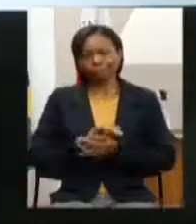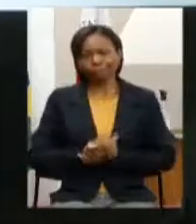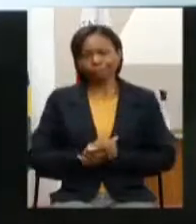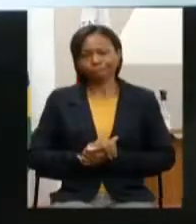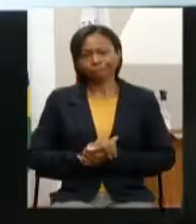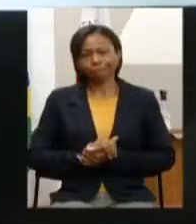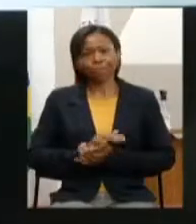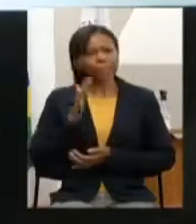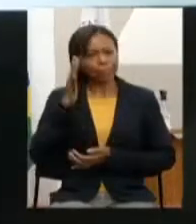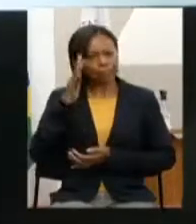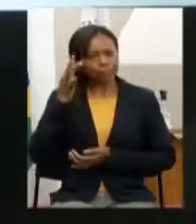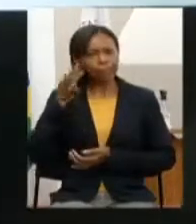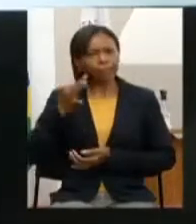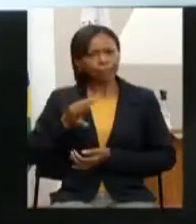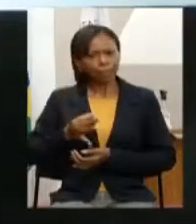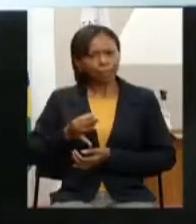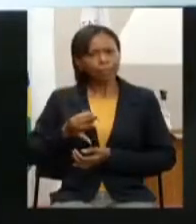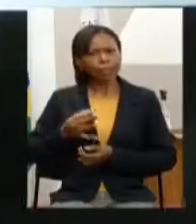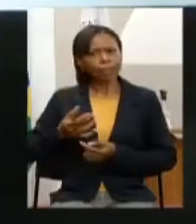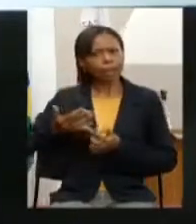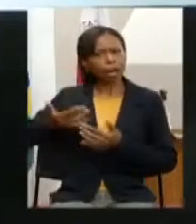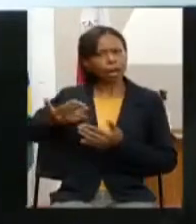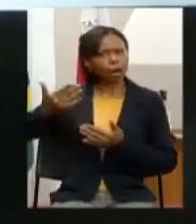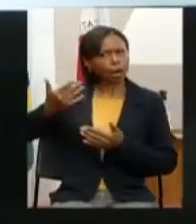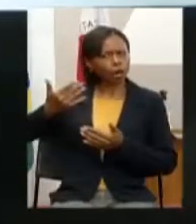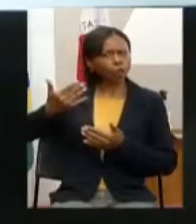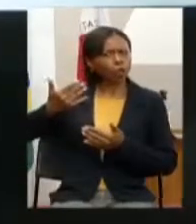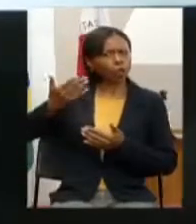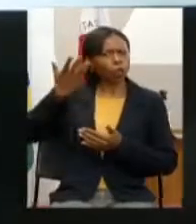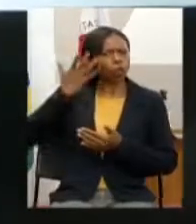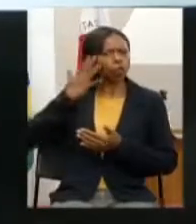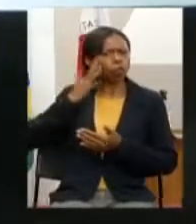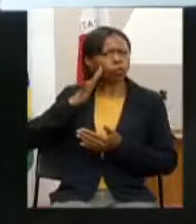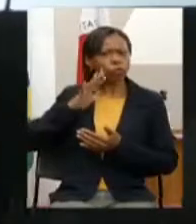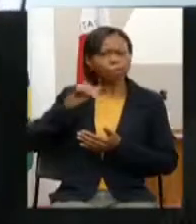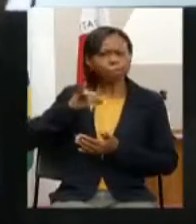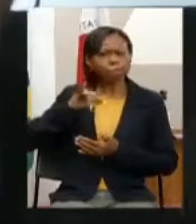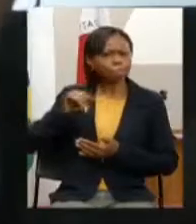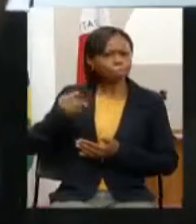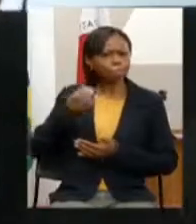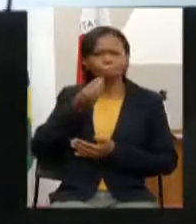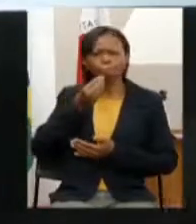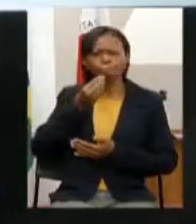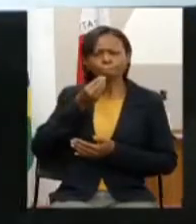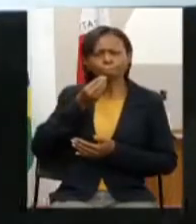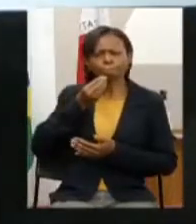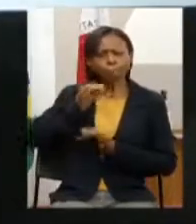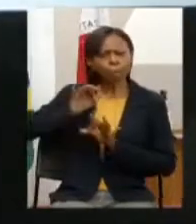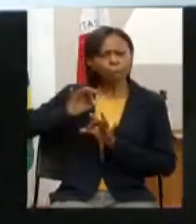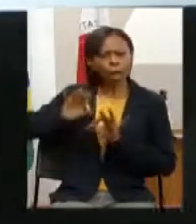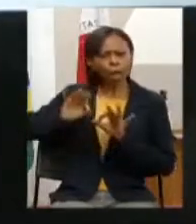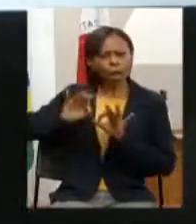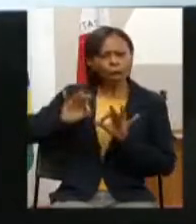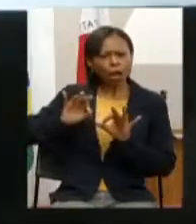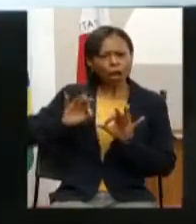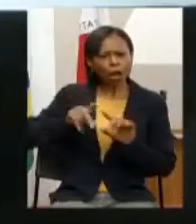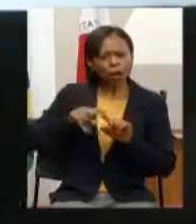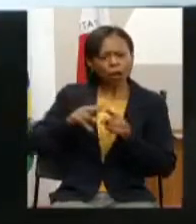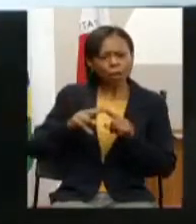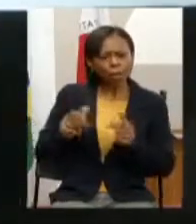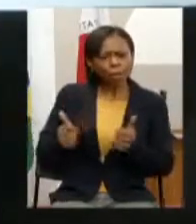certeza que foram aí dias muito proveitosos do ponto de vista de aprimoramento daquilo que o Executivo